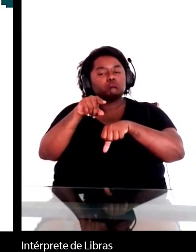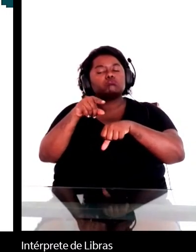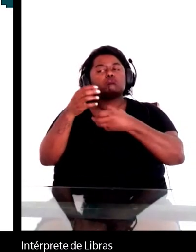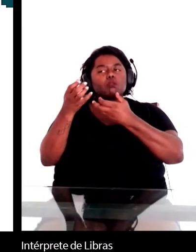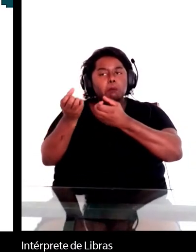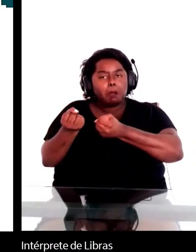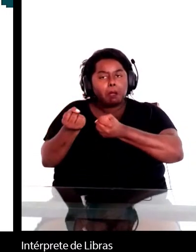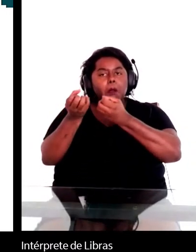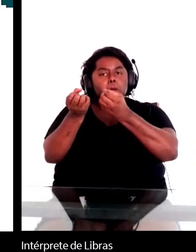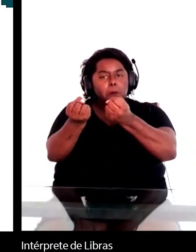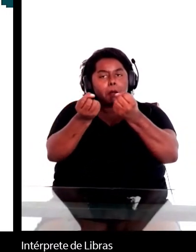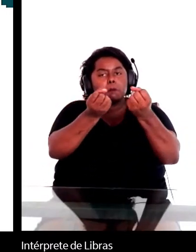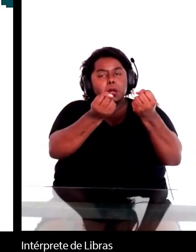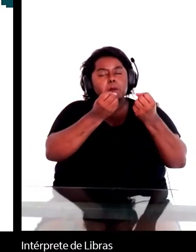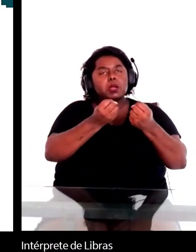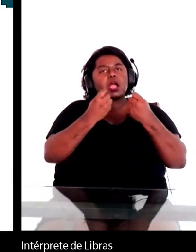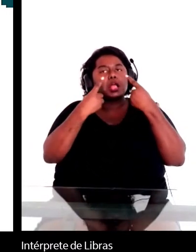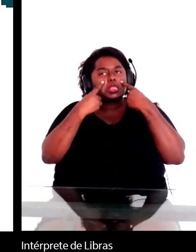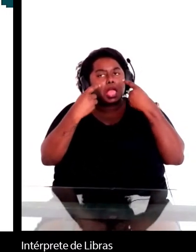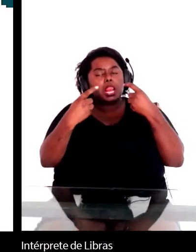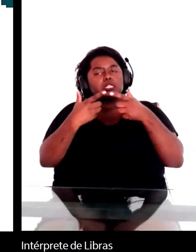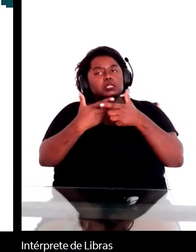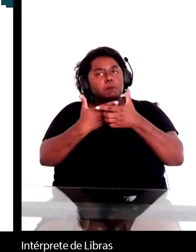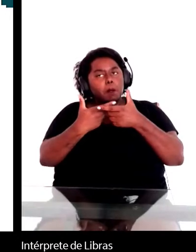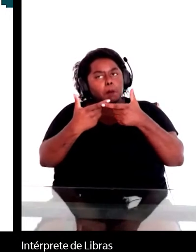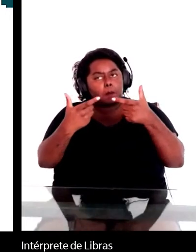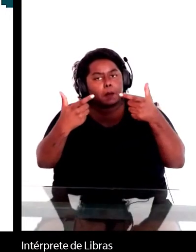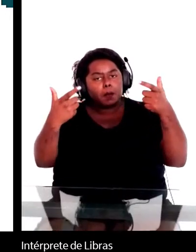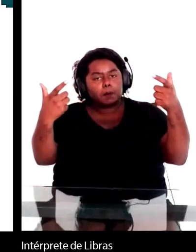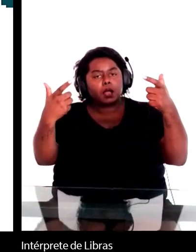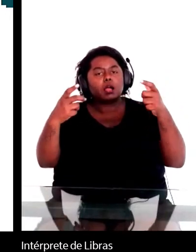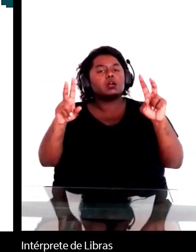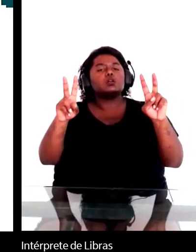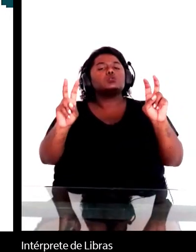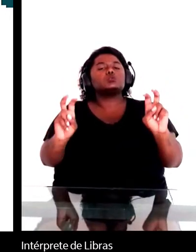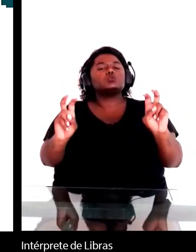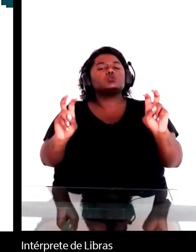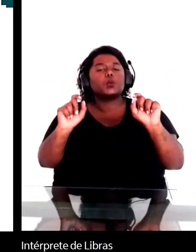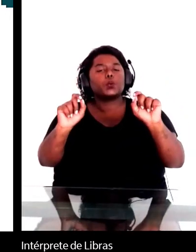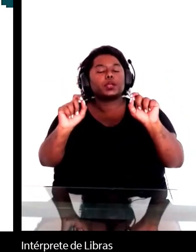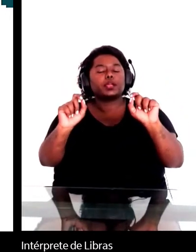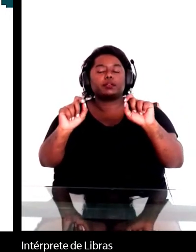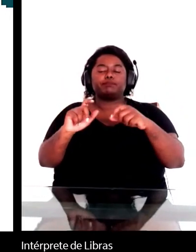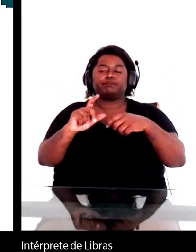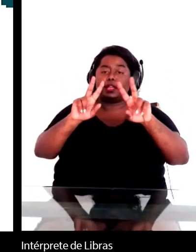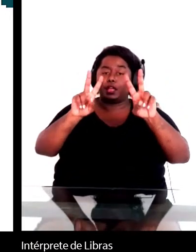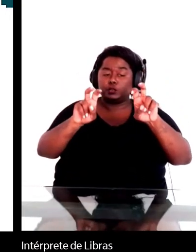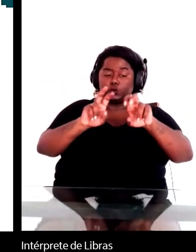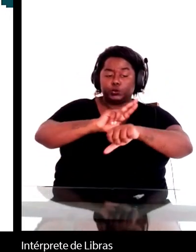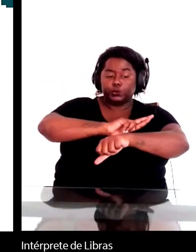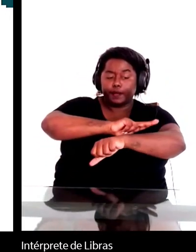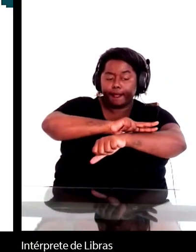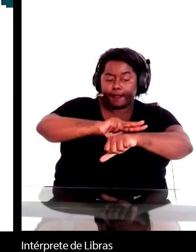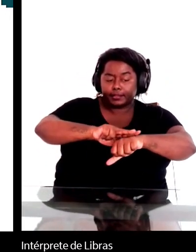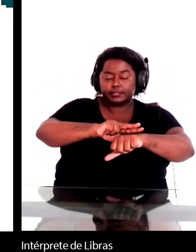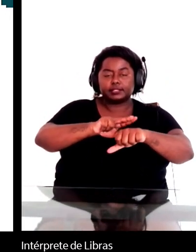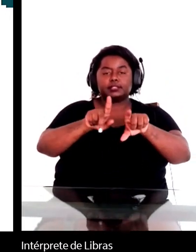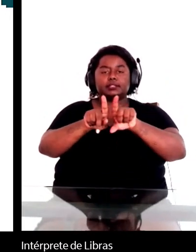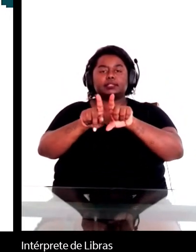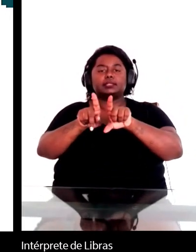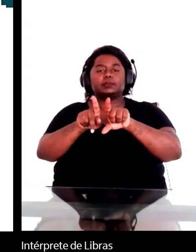pelas questões de raça, gênero, de raça e gênero. Então,